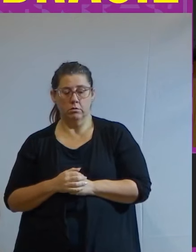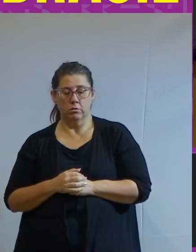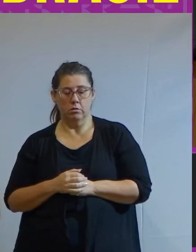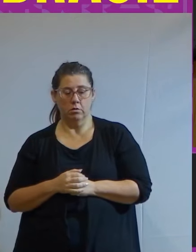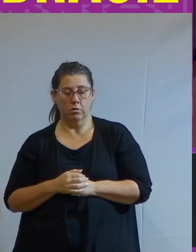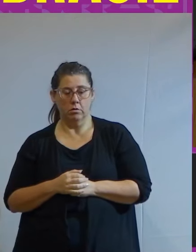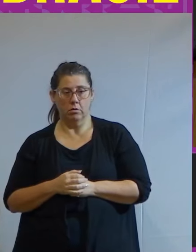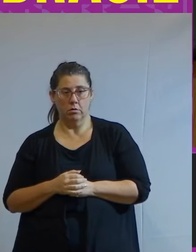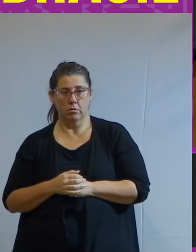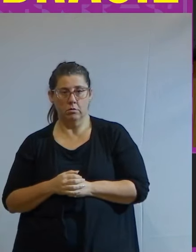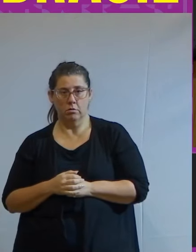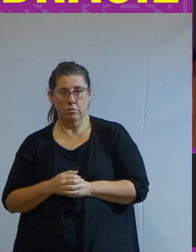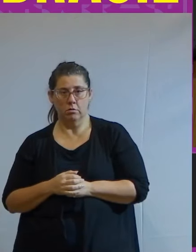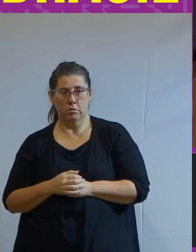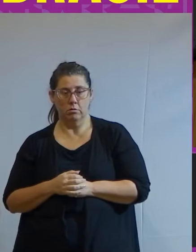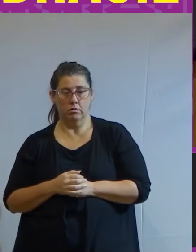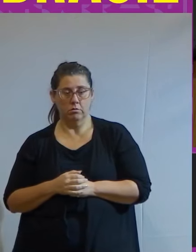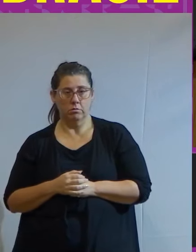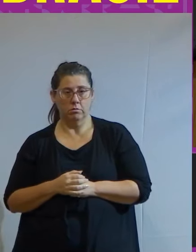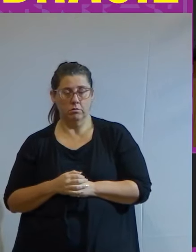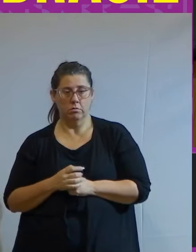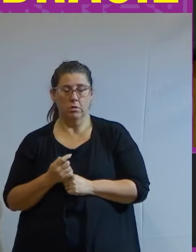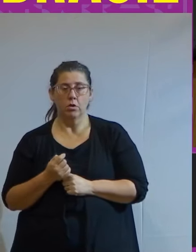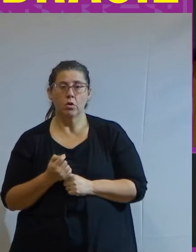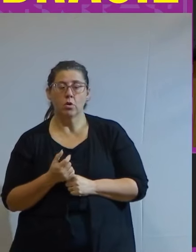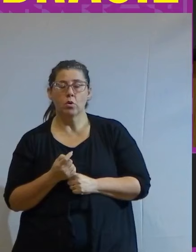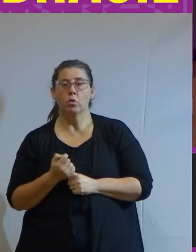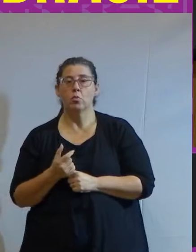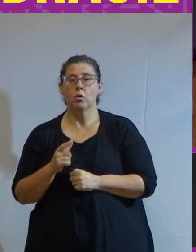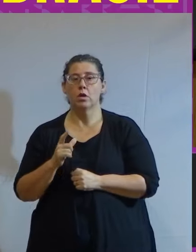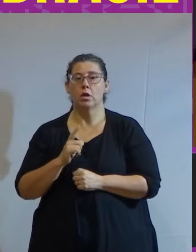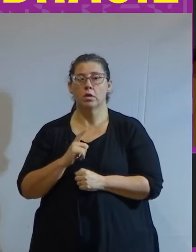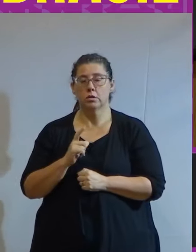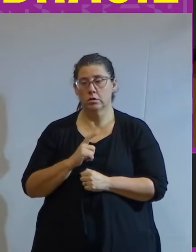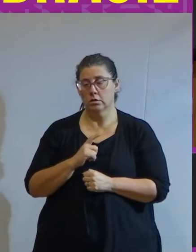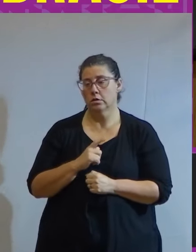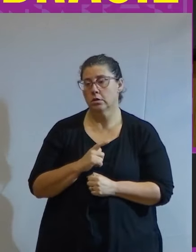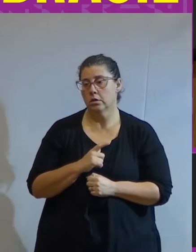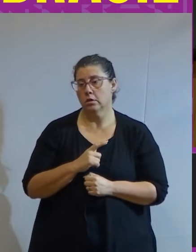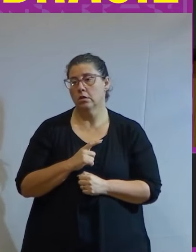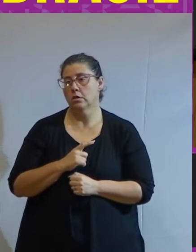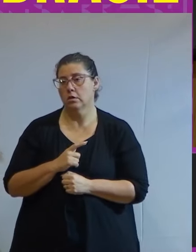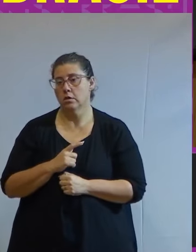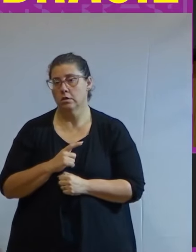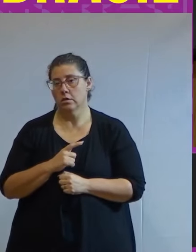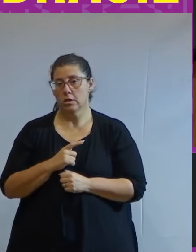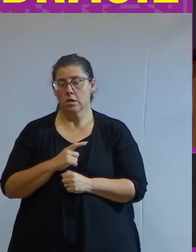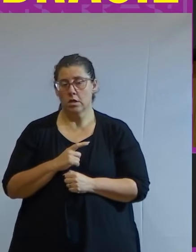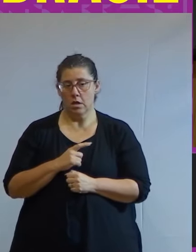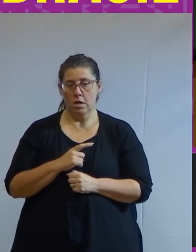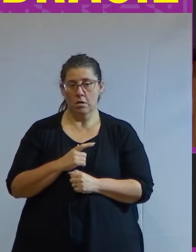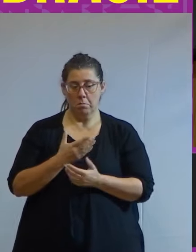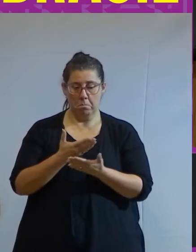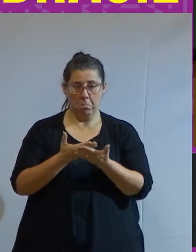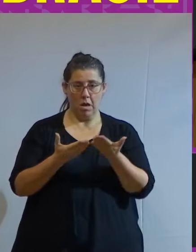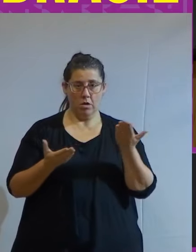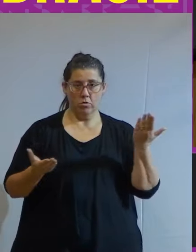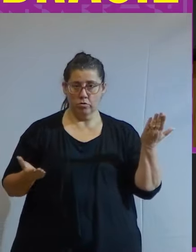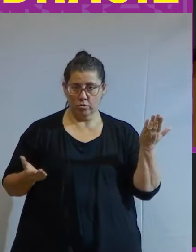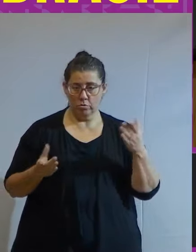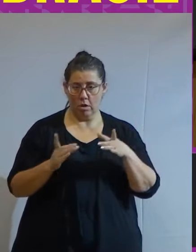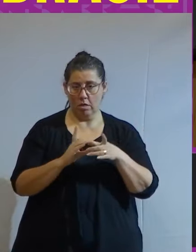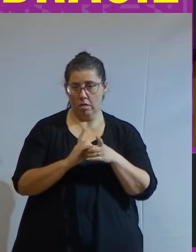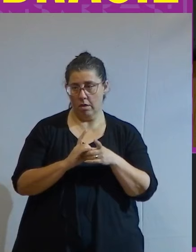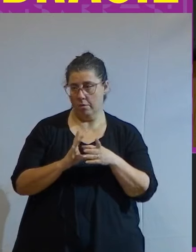o fato de quase termos perdido a nossa democracia ainda que com todos os